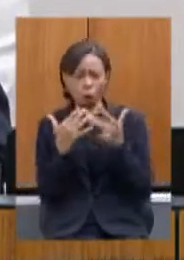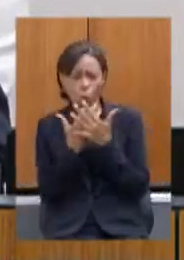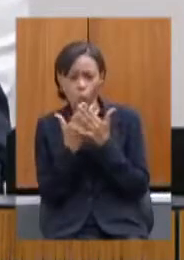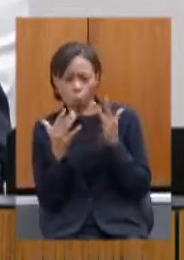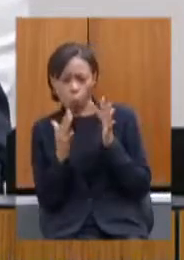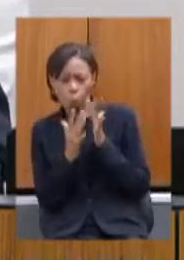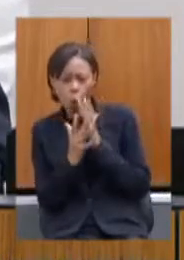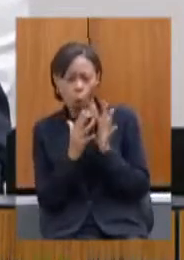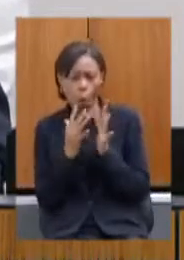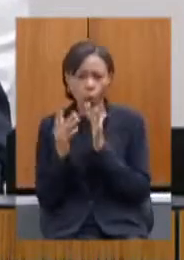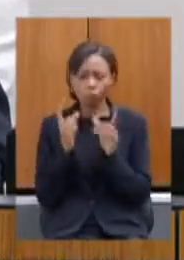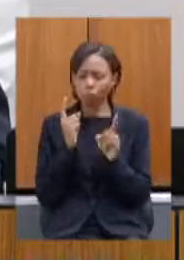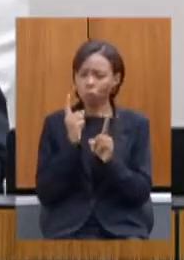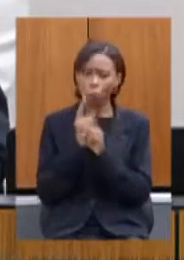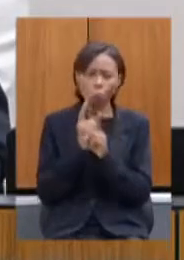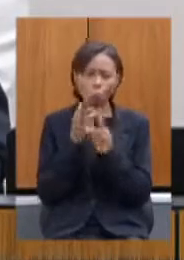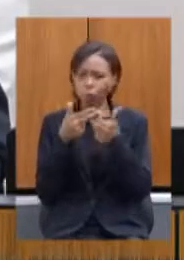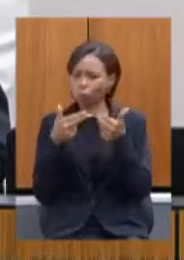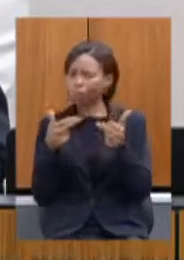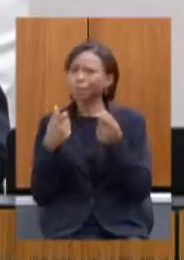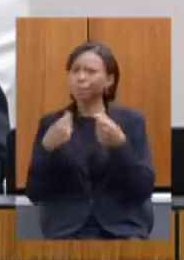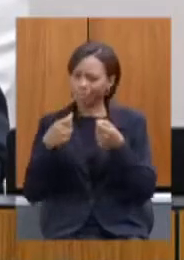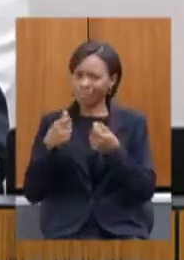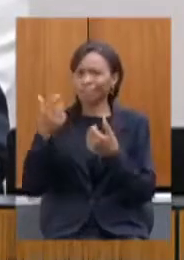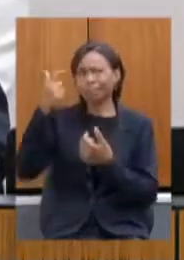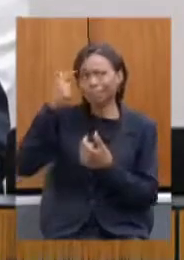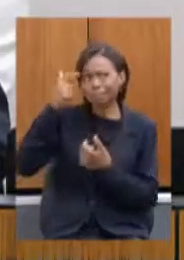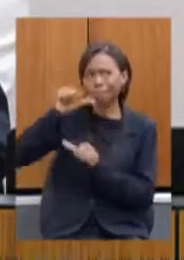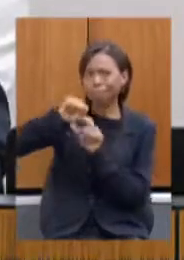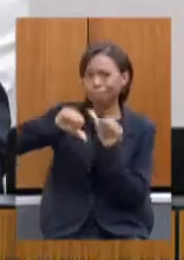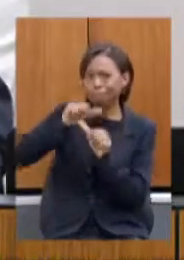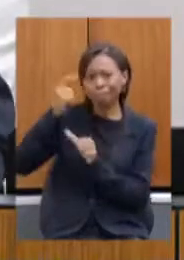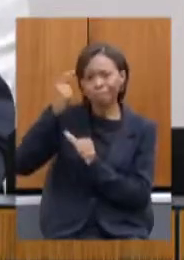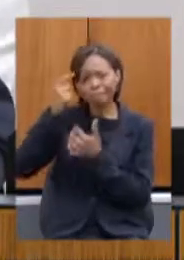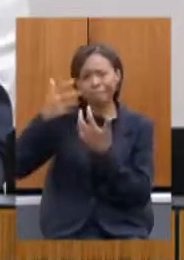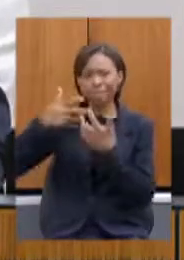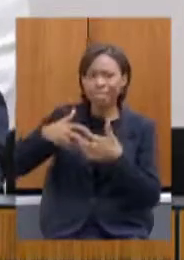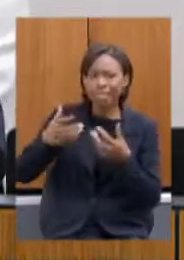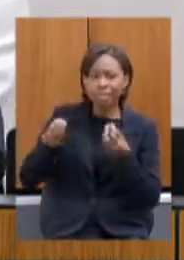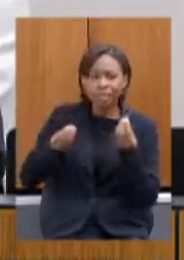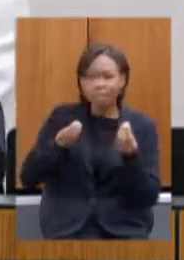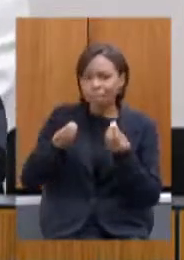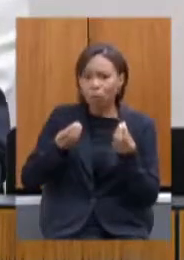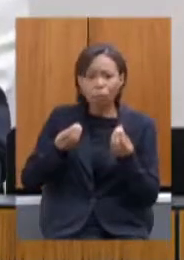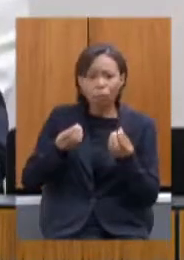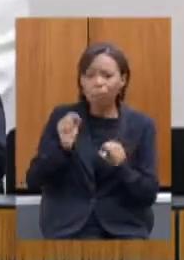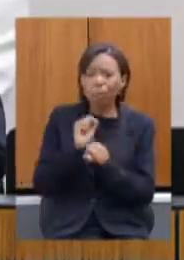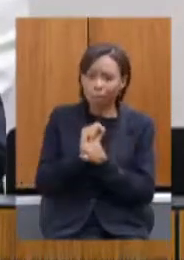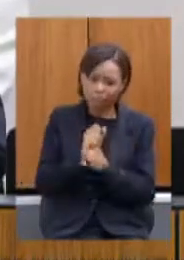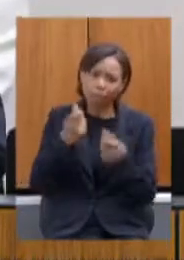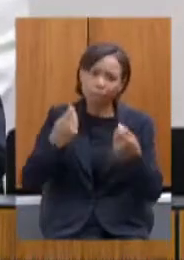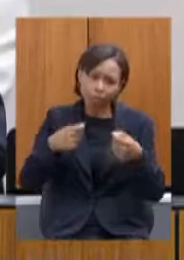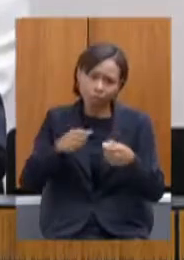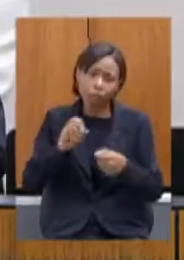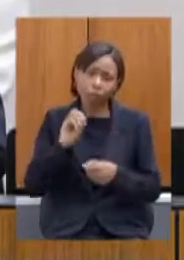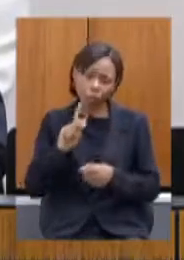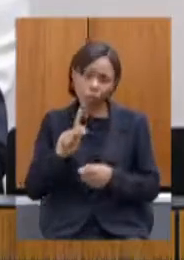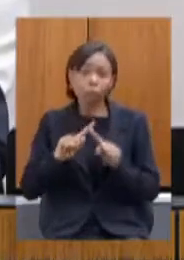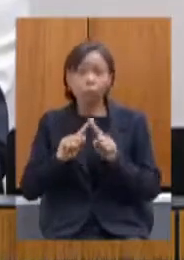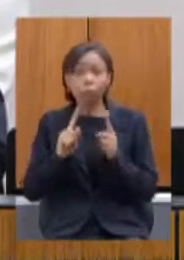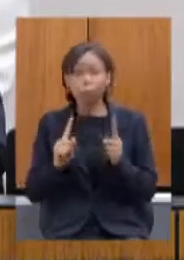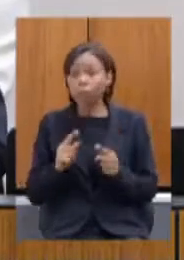tem que ser repensado é verdade repensado não não podemos fazer nesse momento mas reafirmo